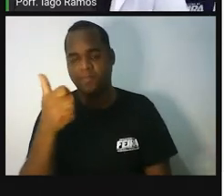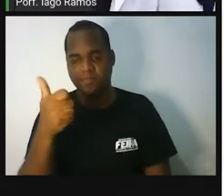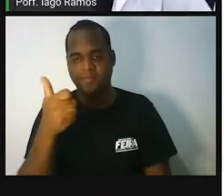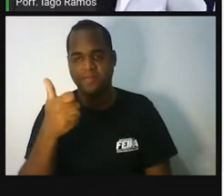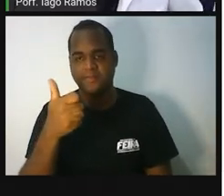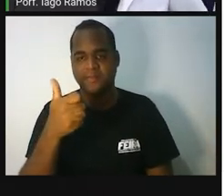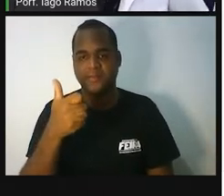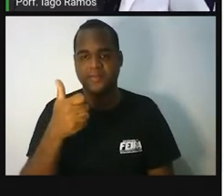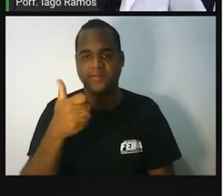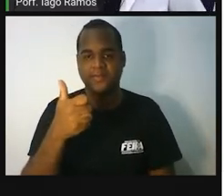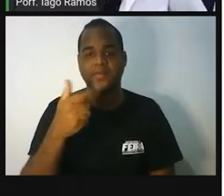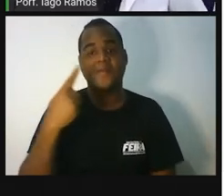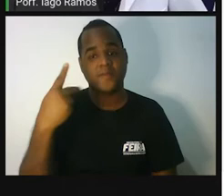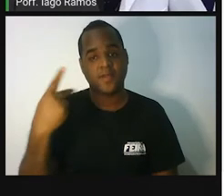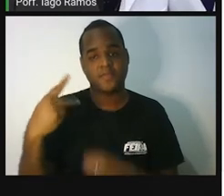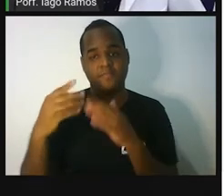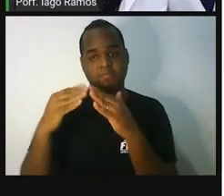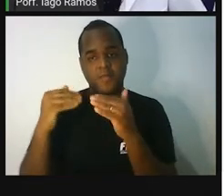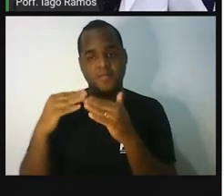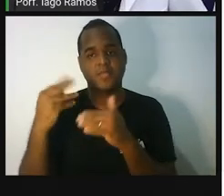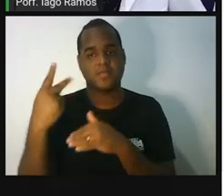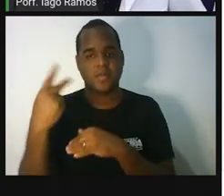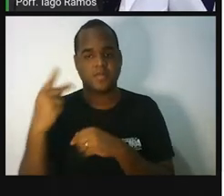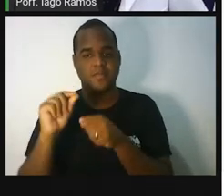Então, você vai pedir que ela faça isso.